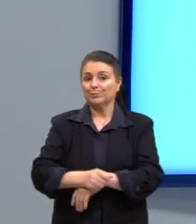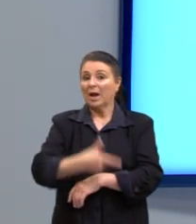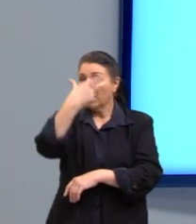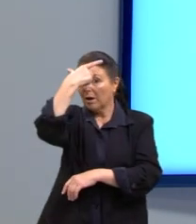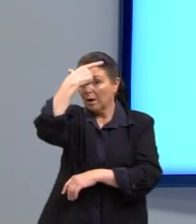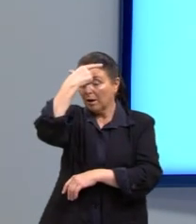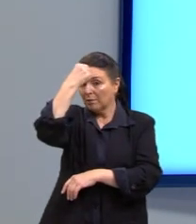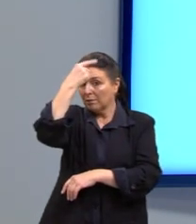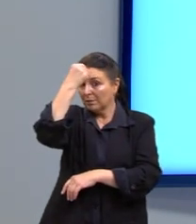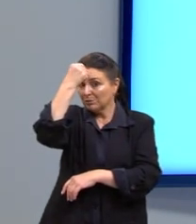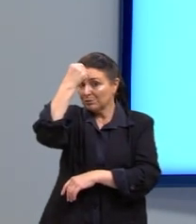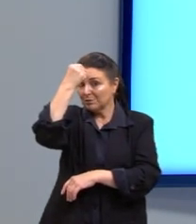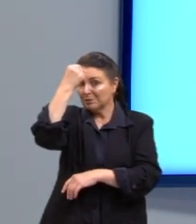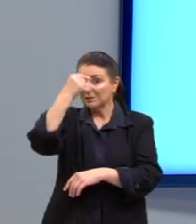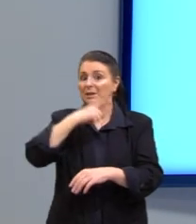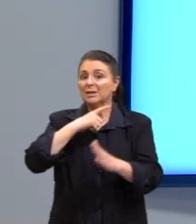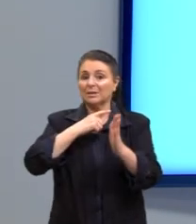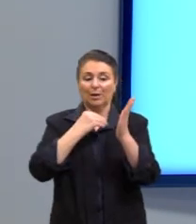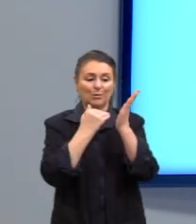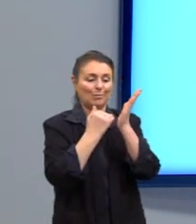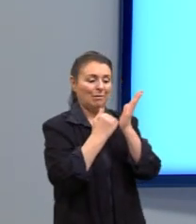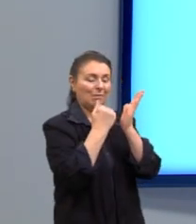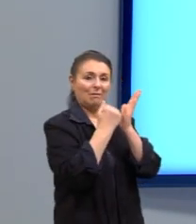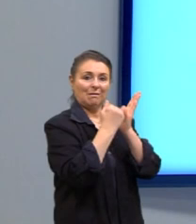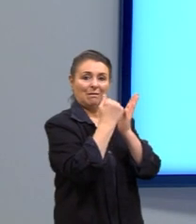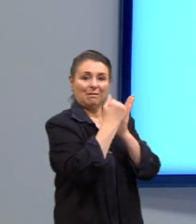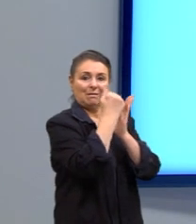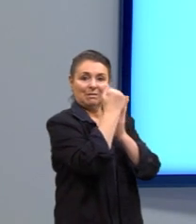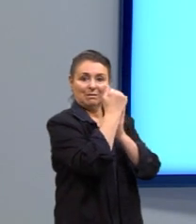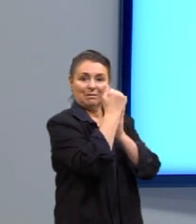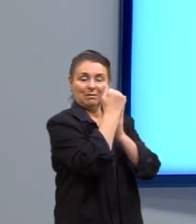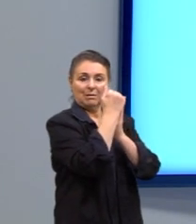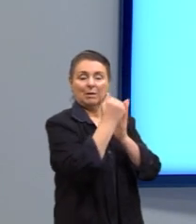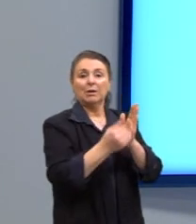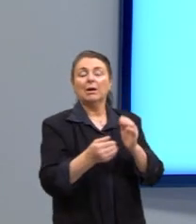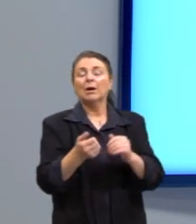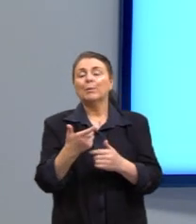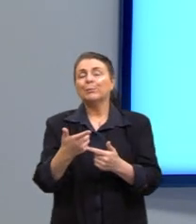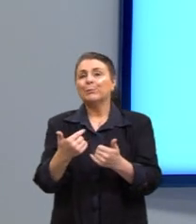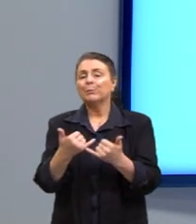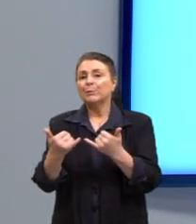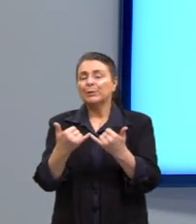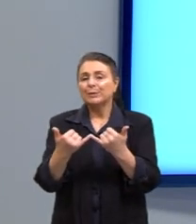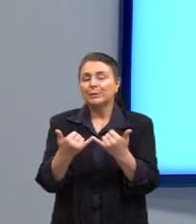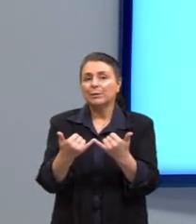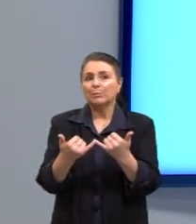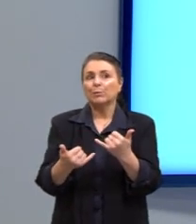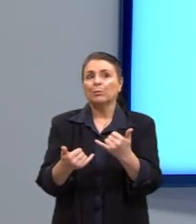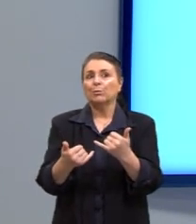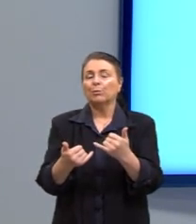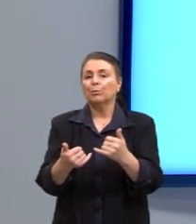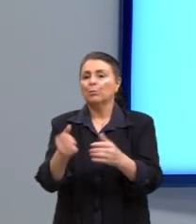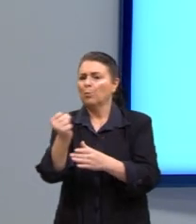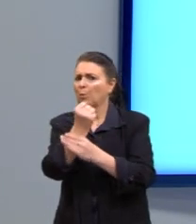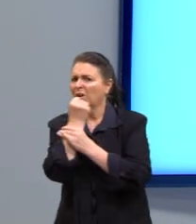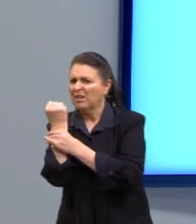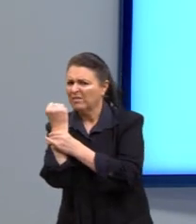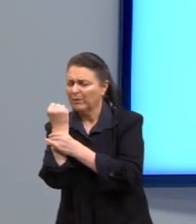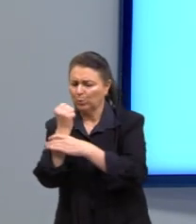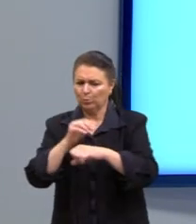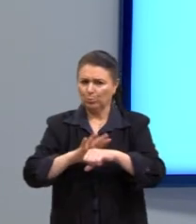mas segue uma ordem. Quando a gente fala ali no grau de agravamento de uma doença, também